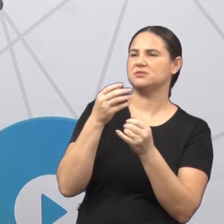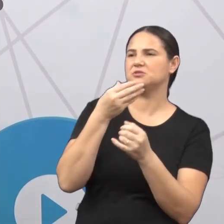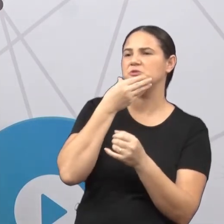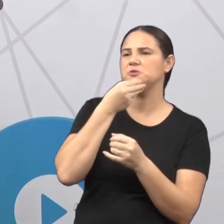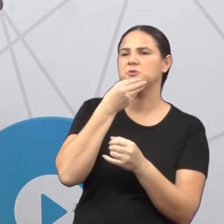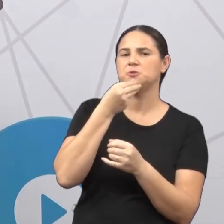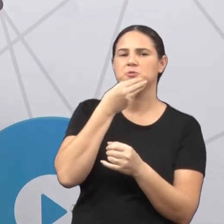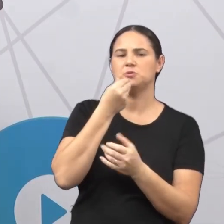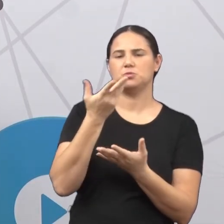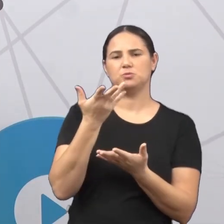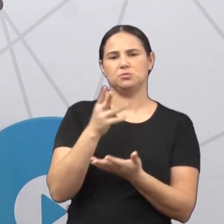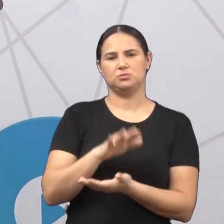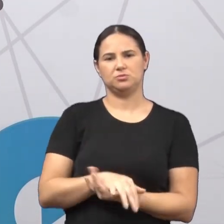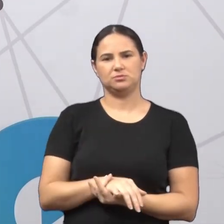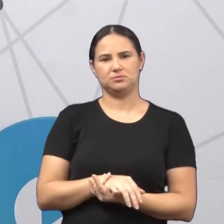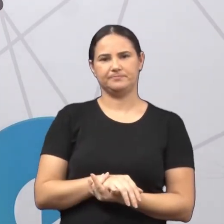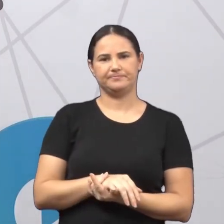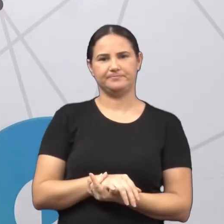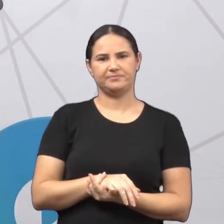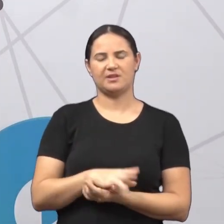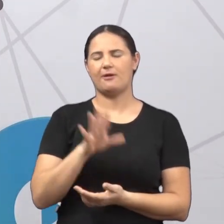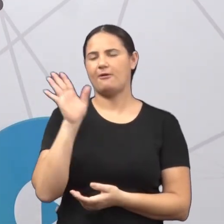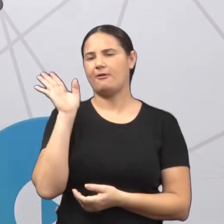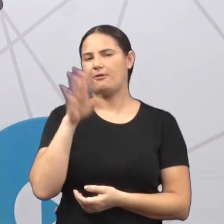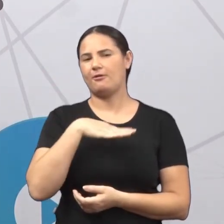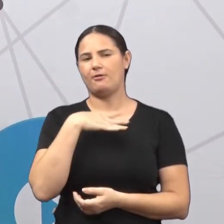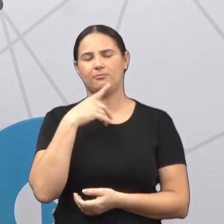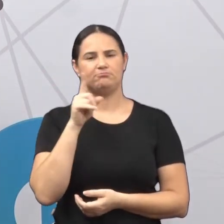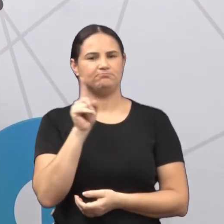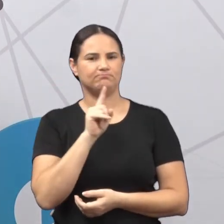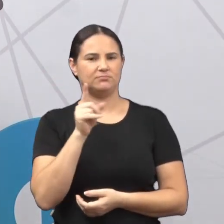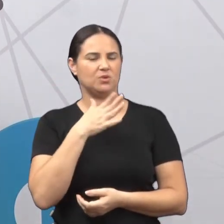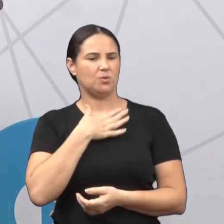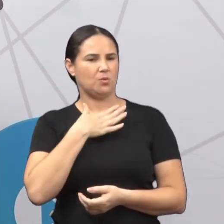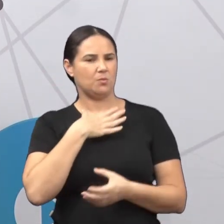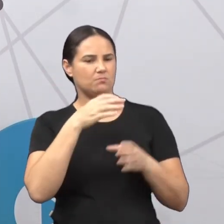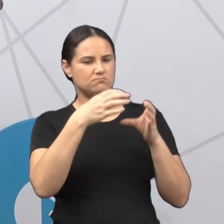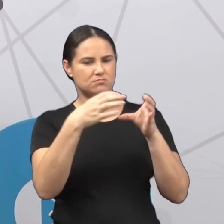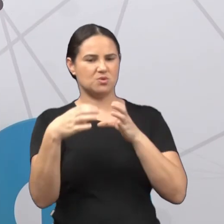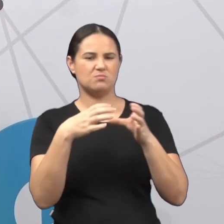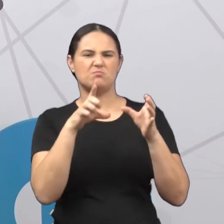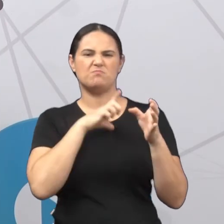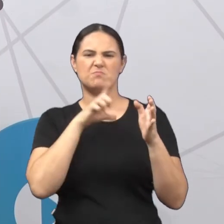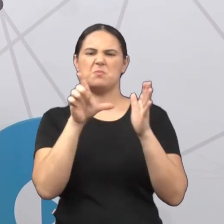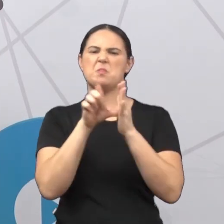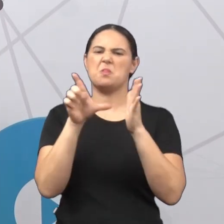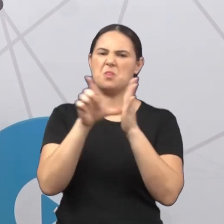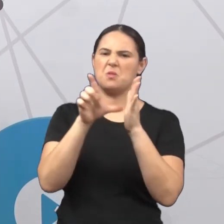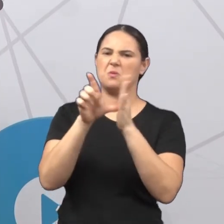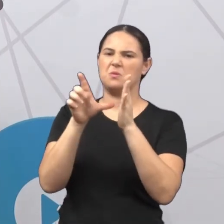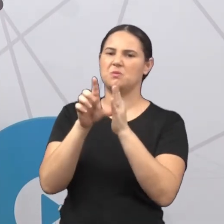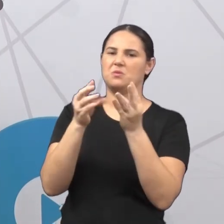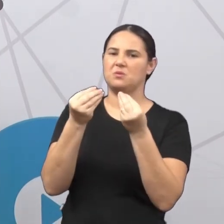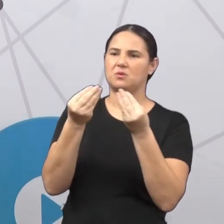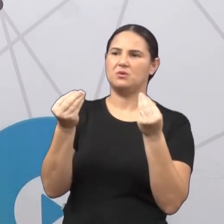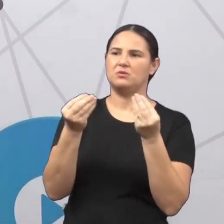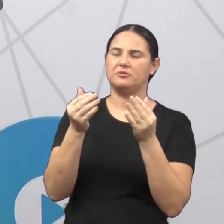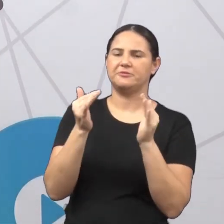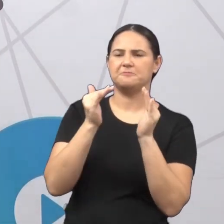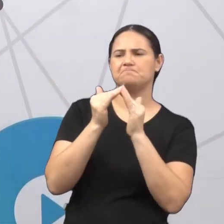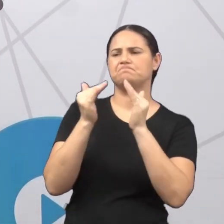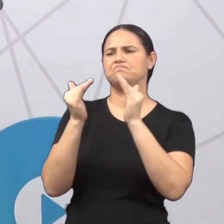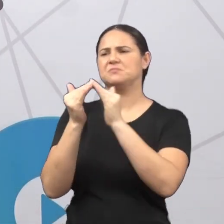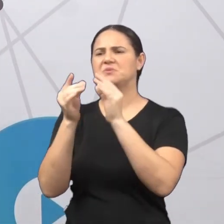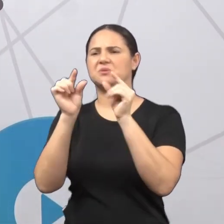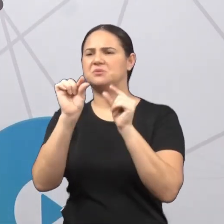residencial, só tem casa. Ah, não. O meu bairro tem muito comércio. Tem uma casa ou outra que é a minha e mais de